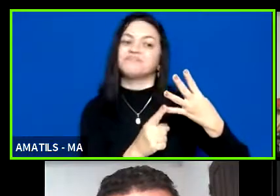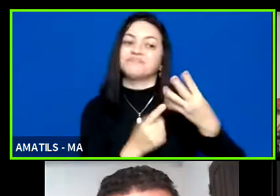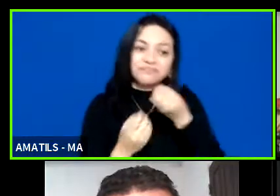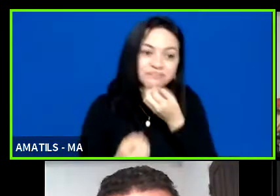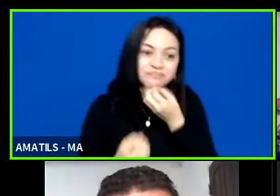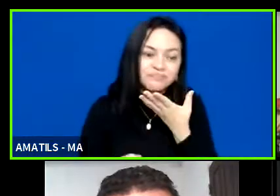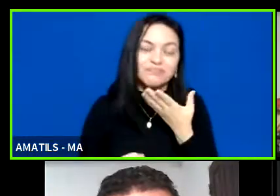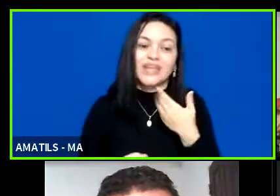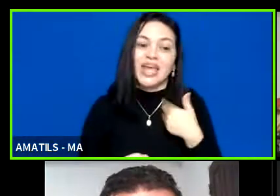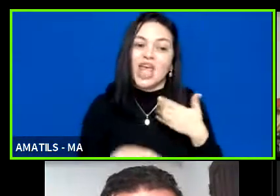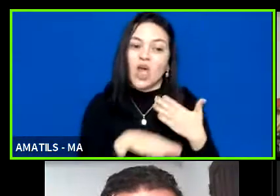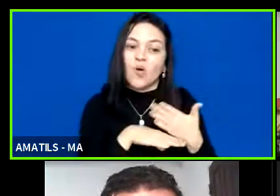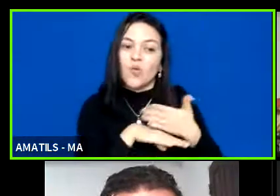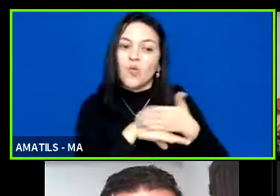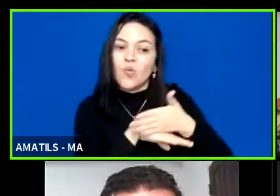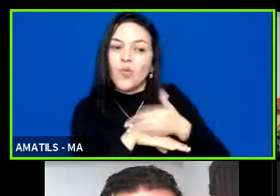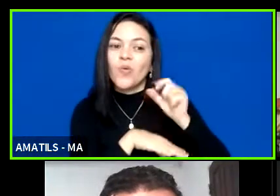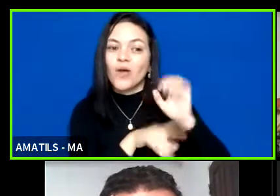entrei um pouquinho na lei